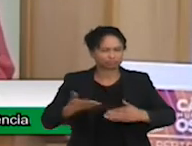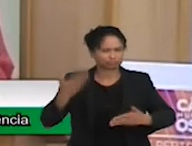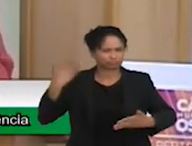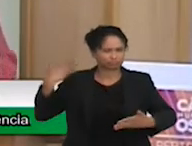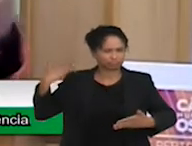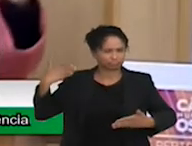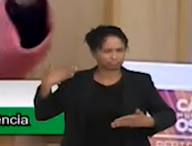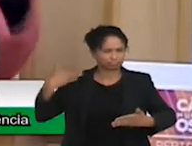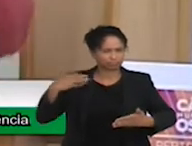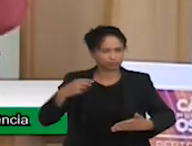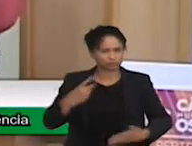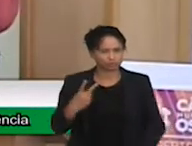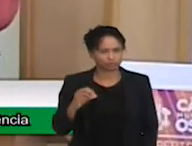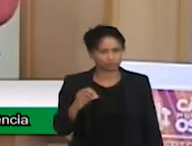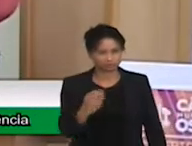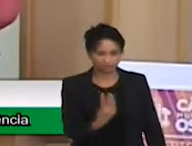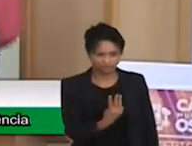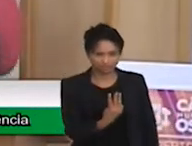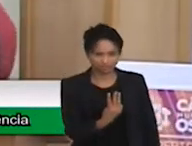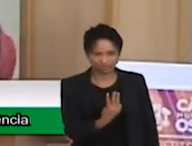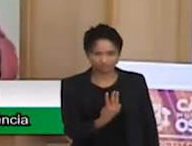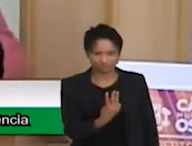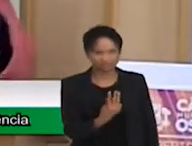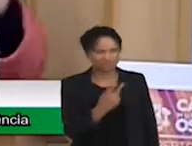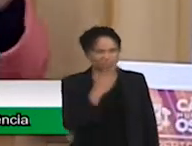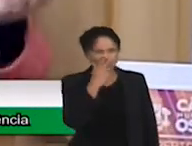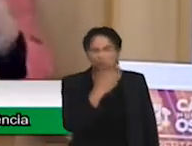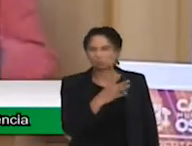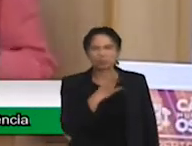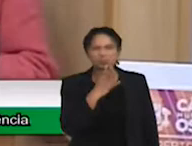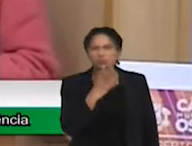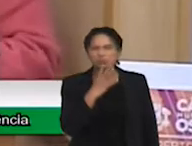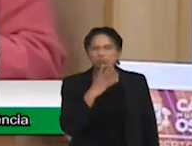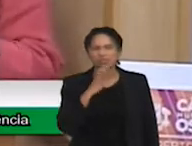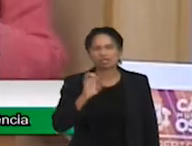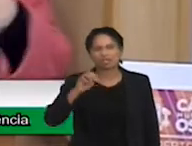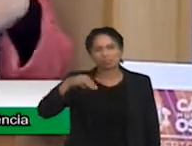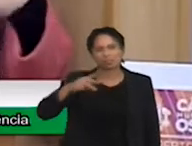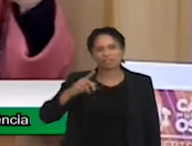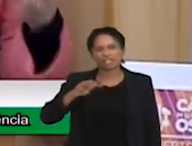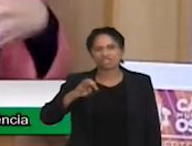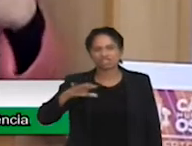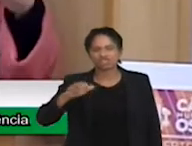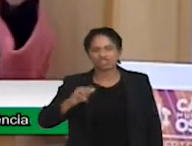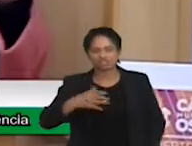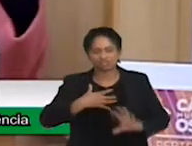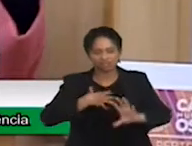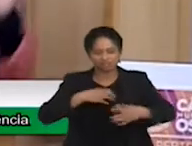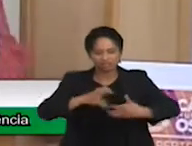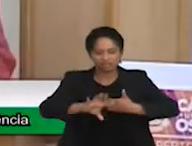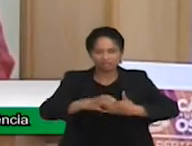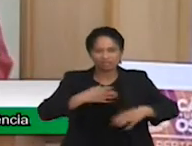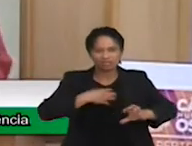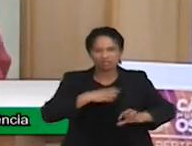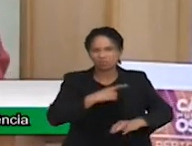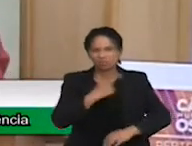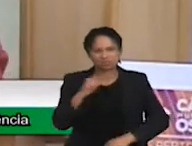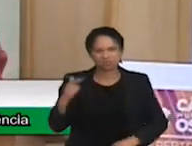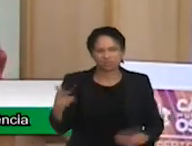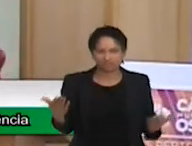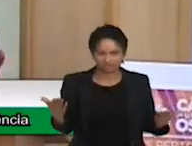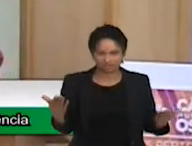Não tinha essa moda da empatia. Eu nem sabia o que era empatia. Nunca tinha nem tratado essa palavra. Quase a gente nem utilizava.